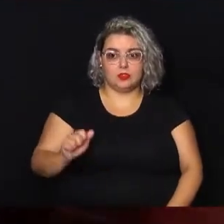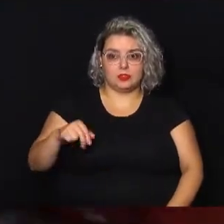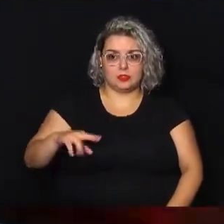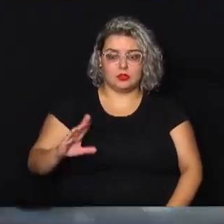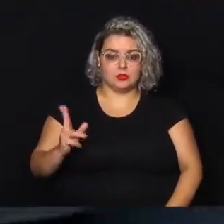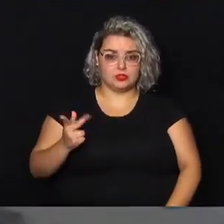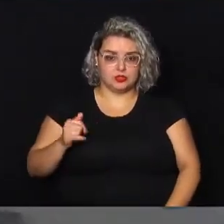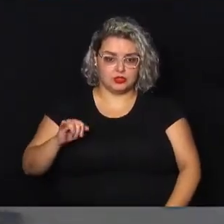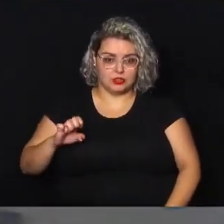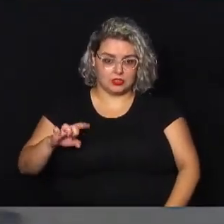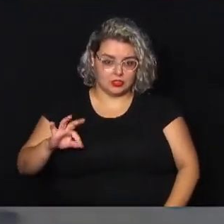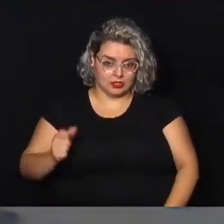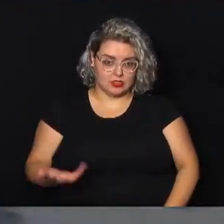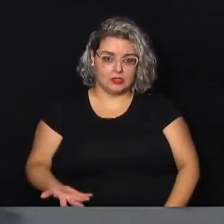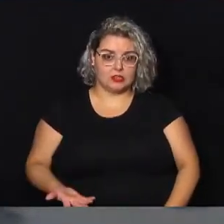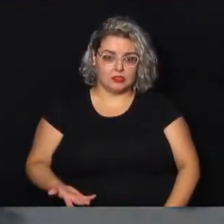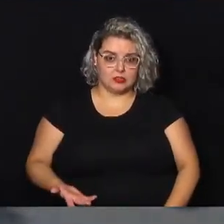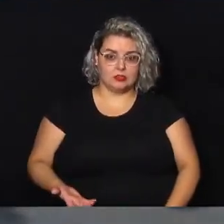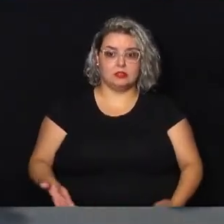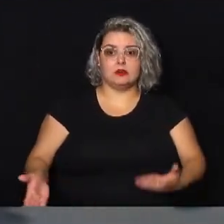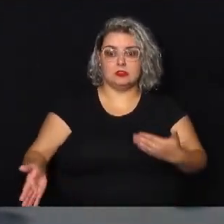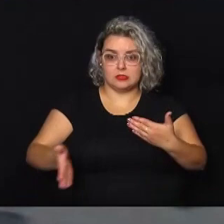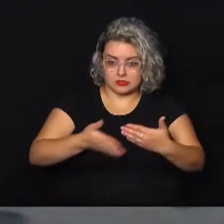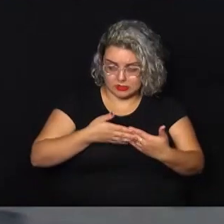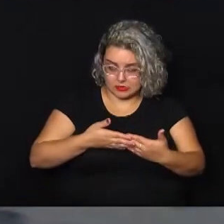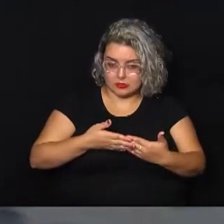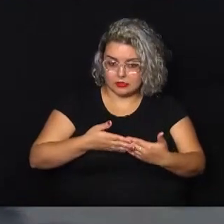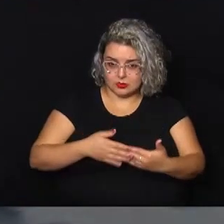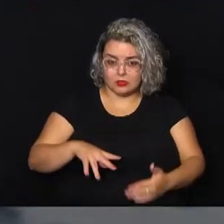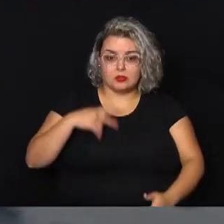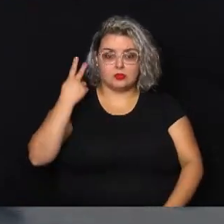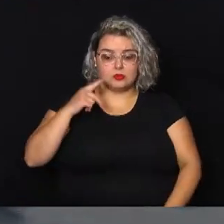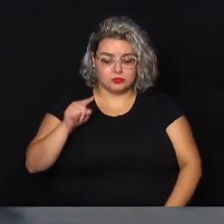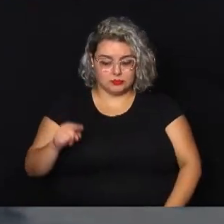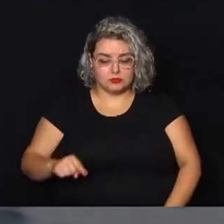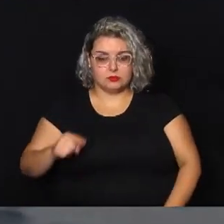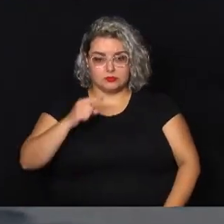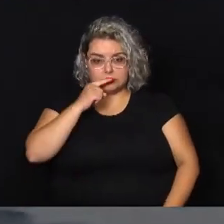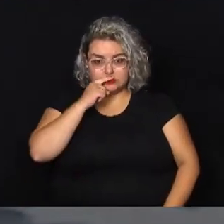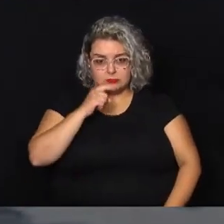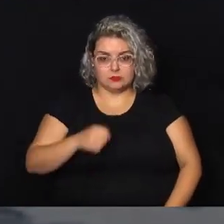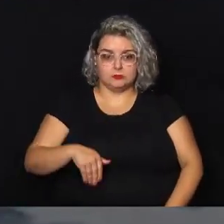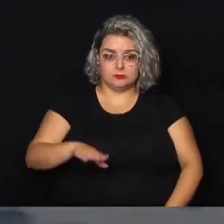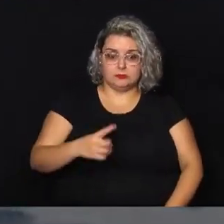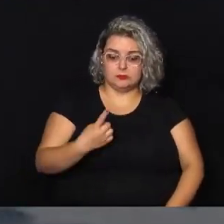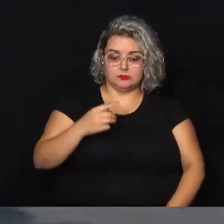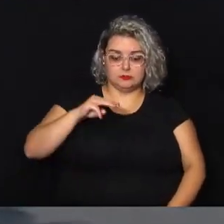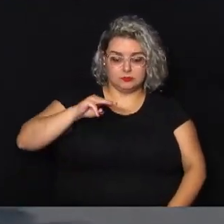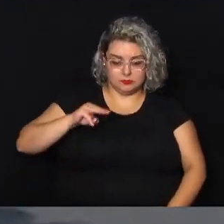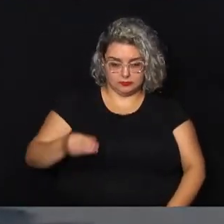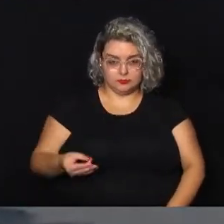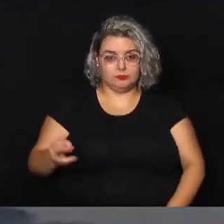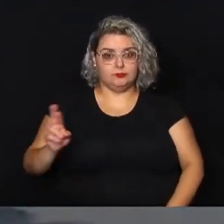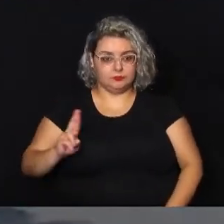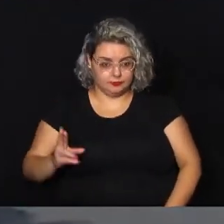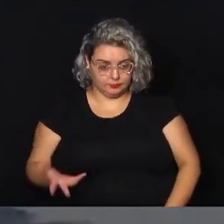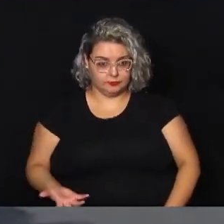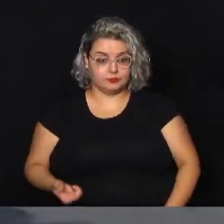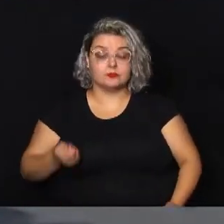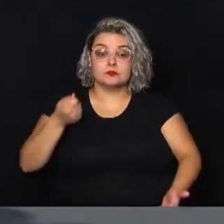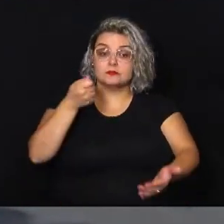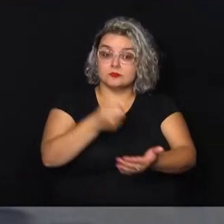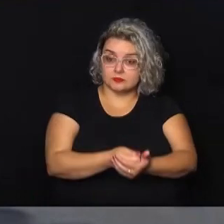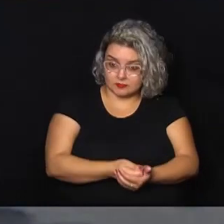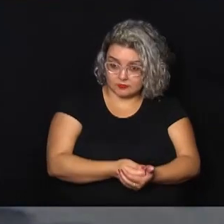norte, que atualmente está desativada, o vereador assegurou mais de um milhão de reais. E para garantir